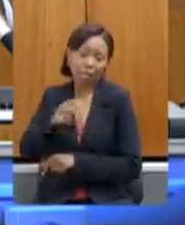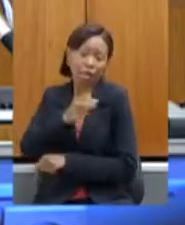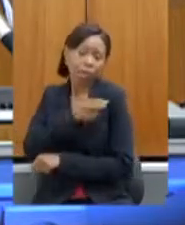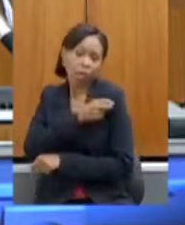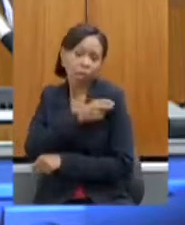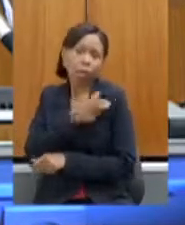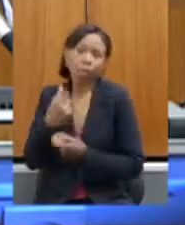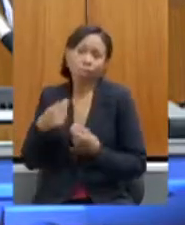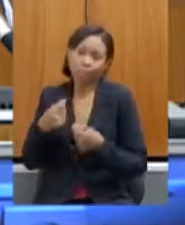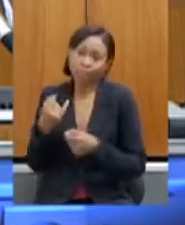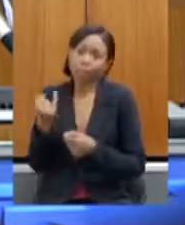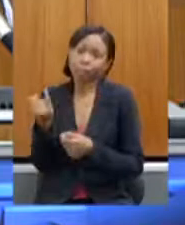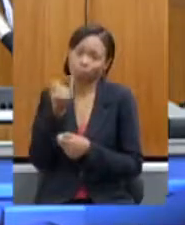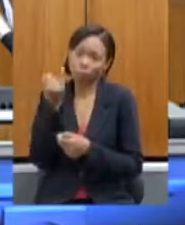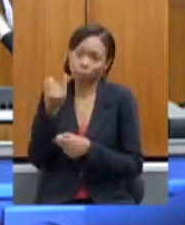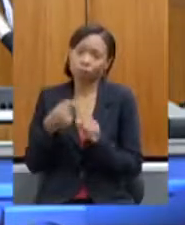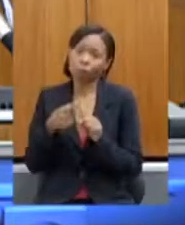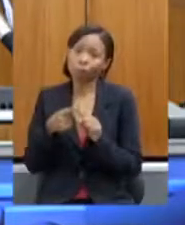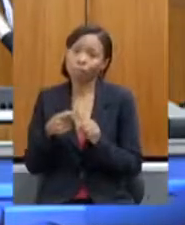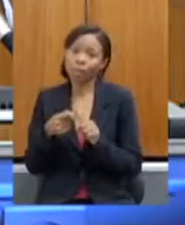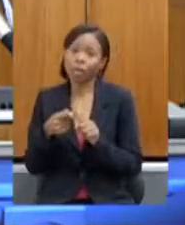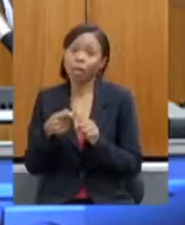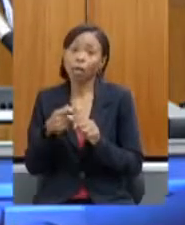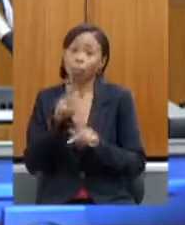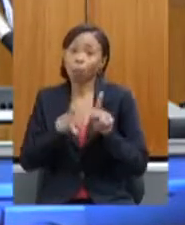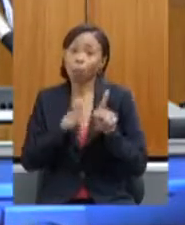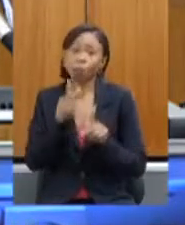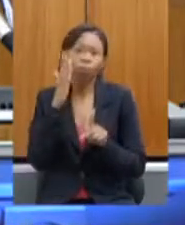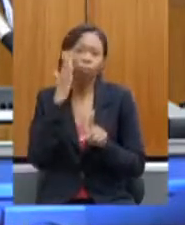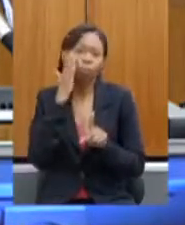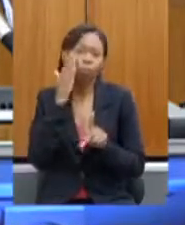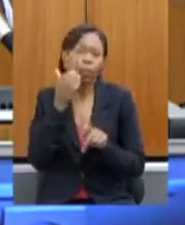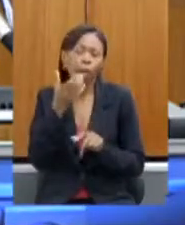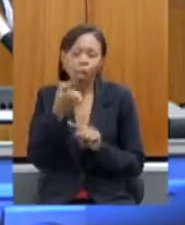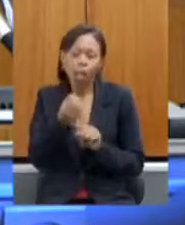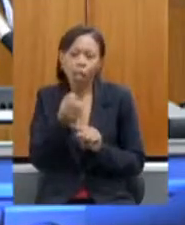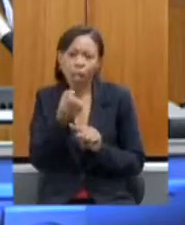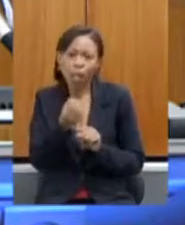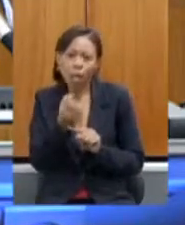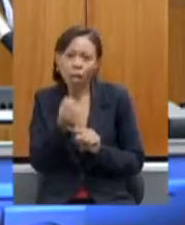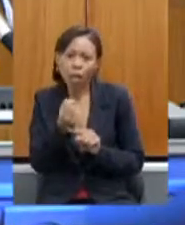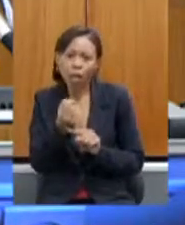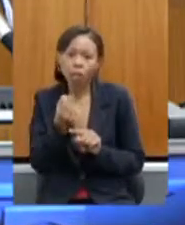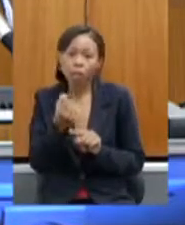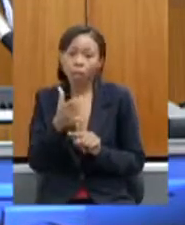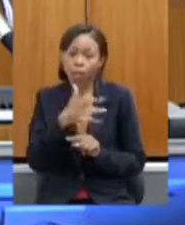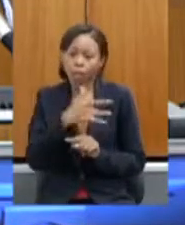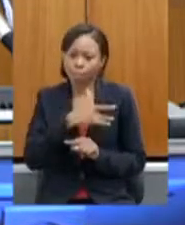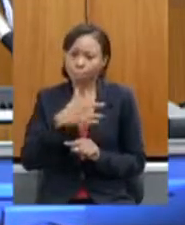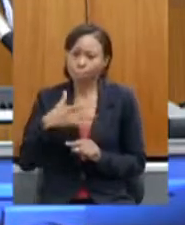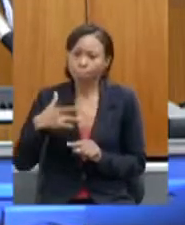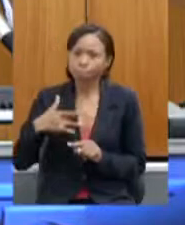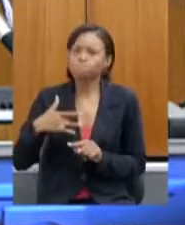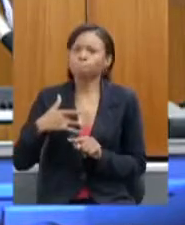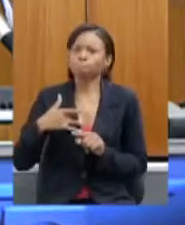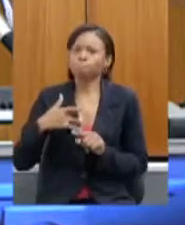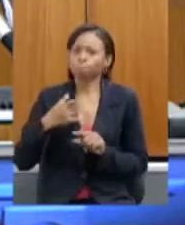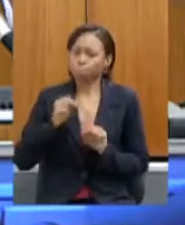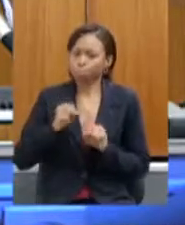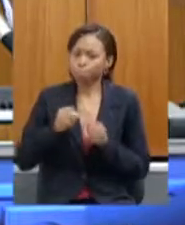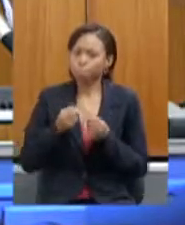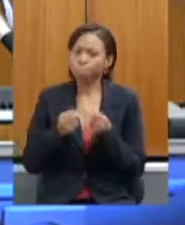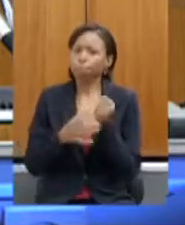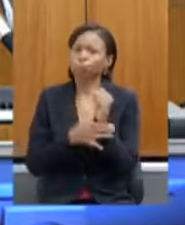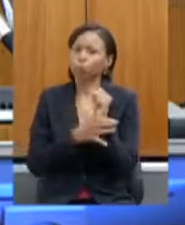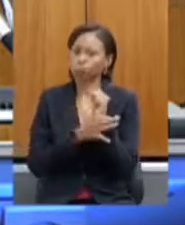produzido com leite seguro com leite saudável então nós não podemos abrir mão disso então acho que as pessoas